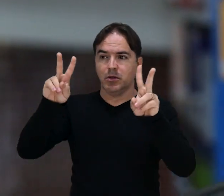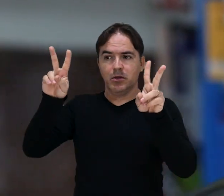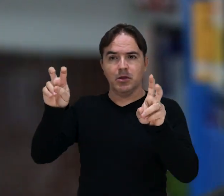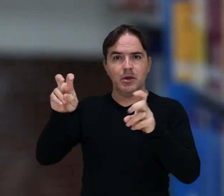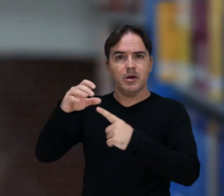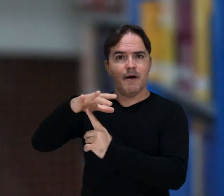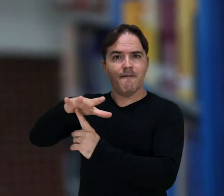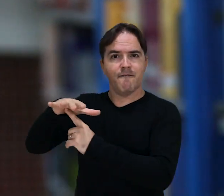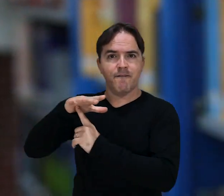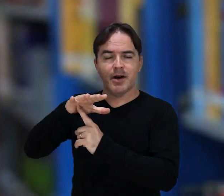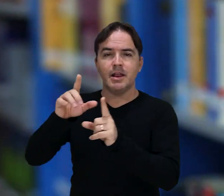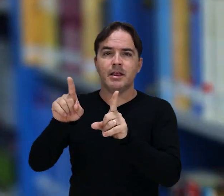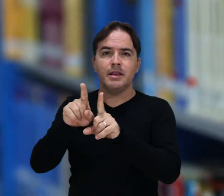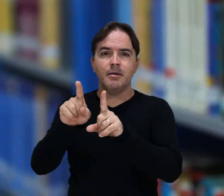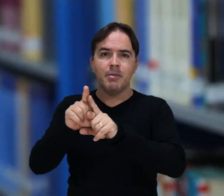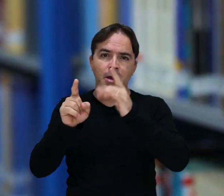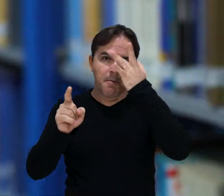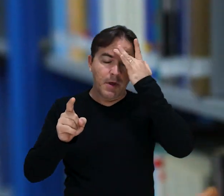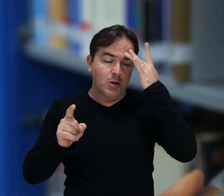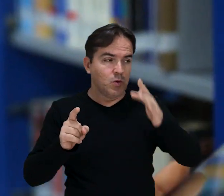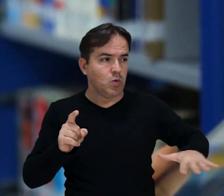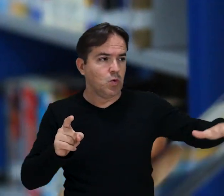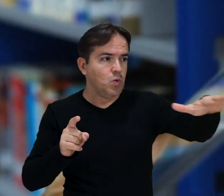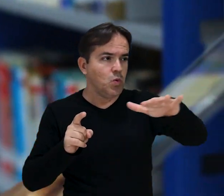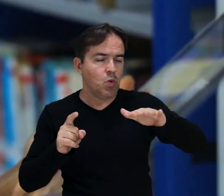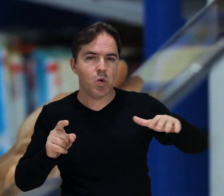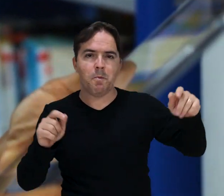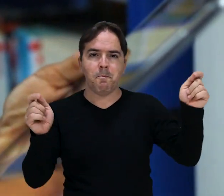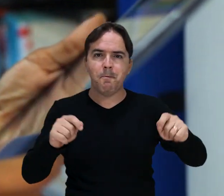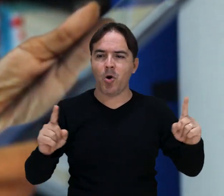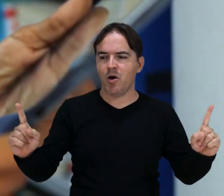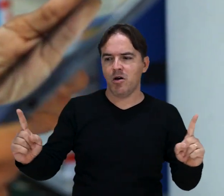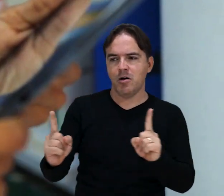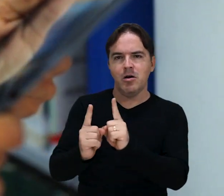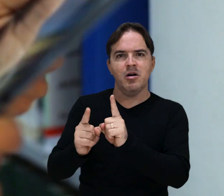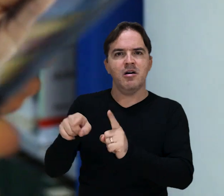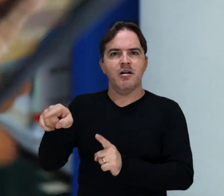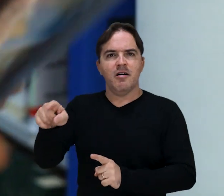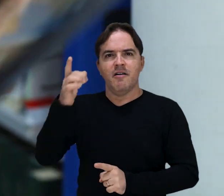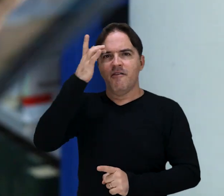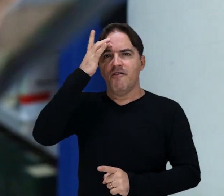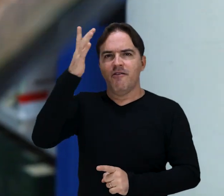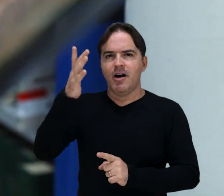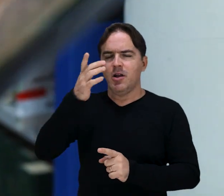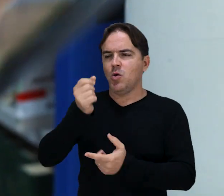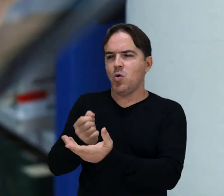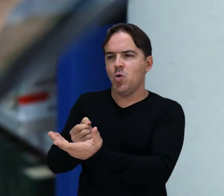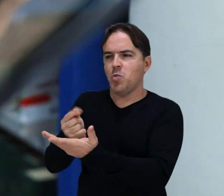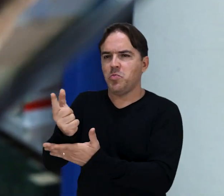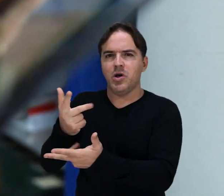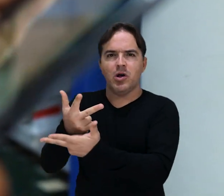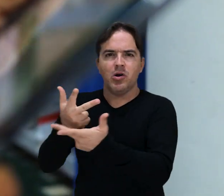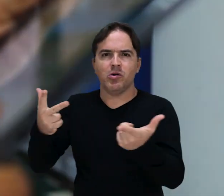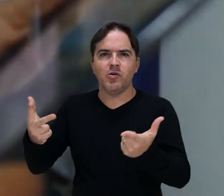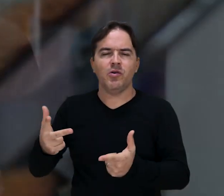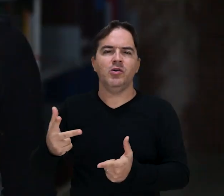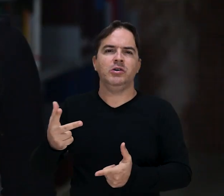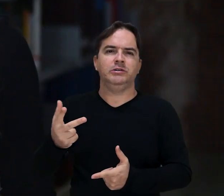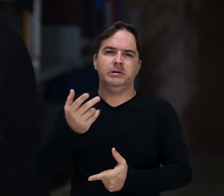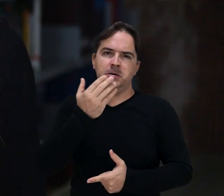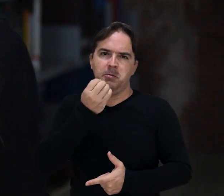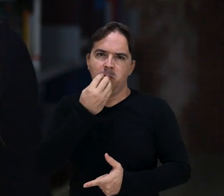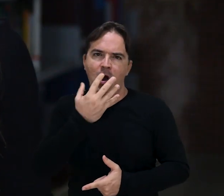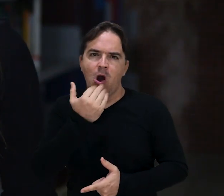aproximar, facilitar o acesso de uma alimentação mais saudável para uma parte maior da população. A obra está dividida em seis